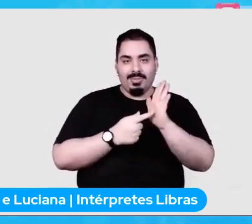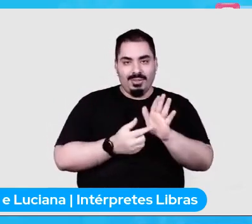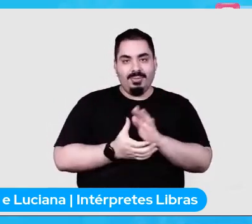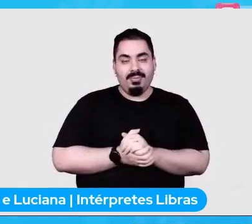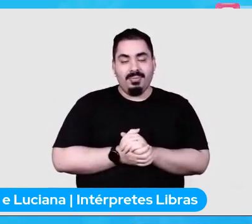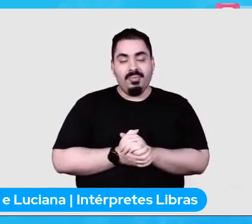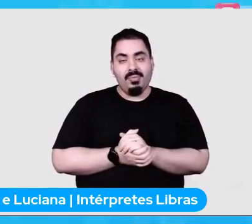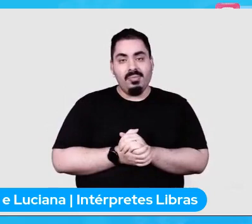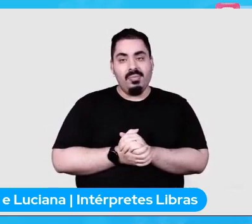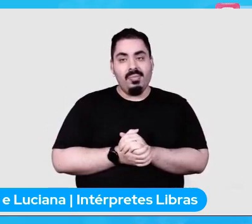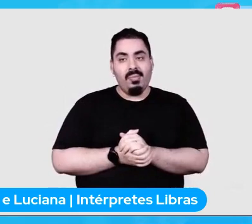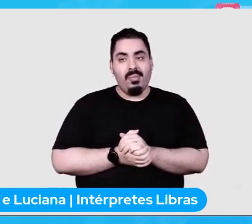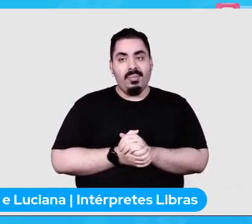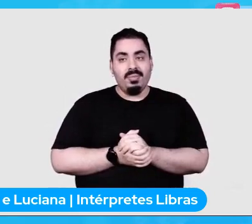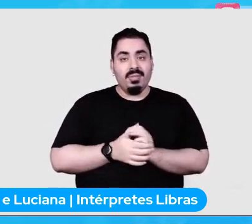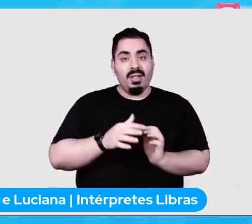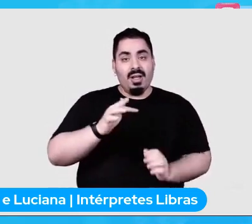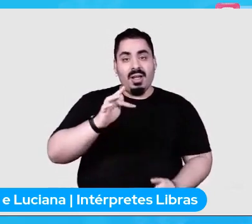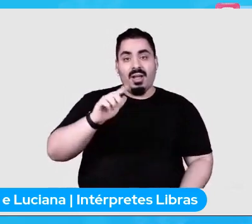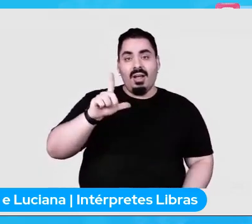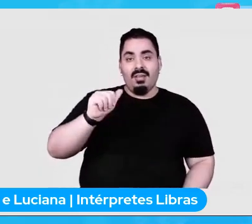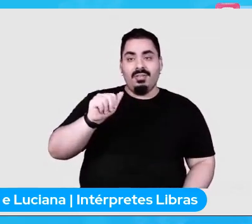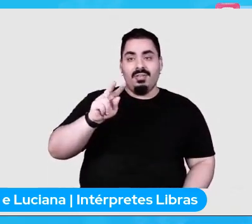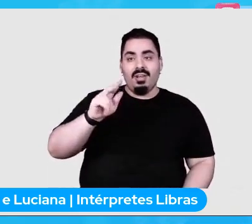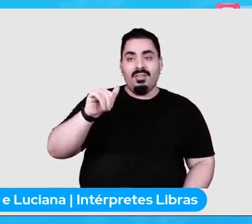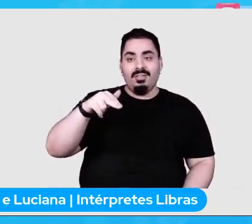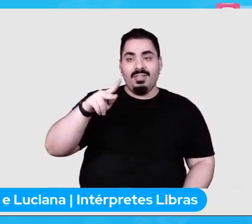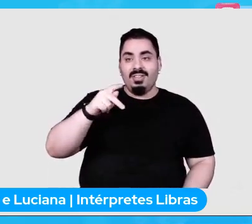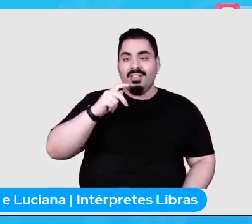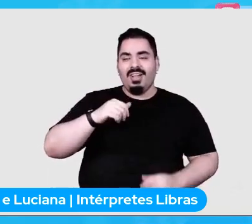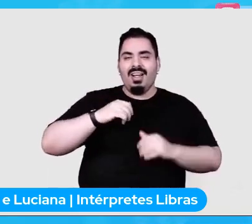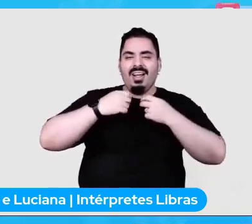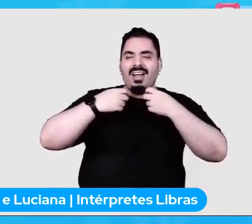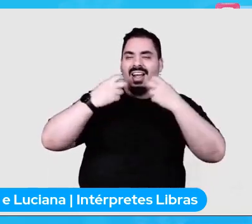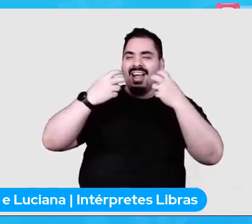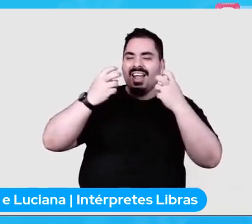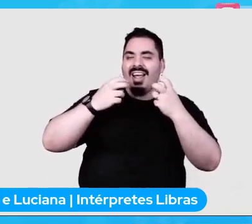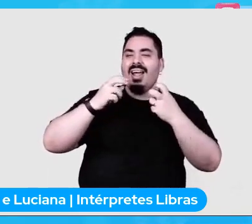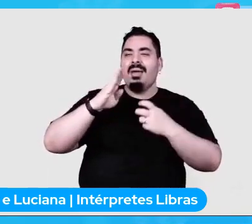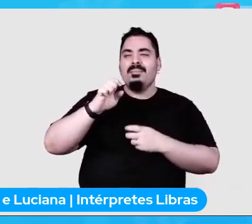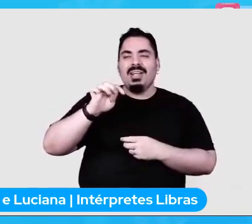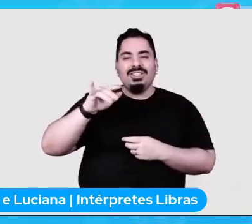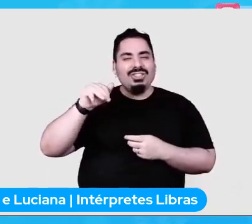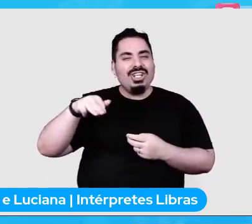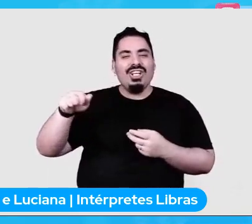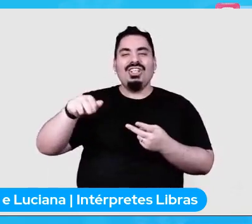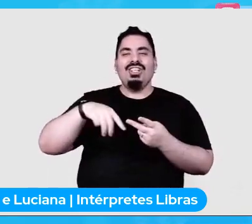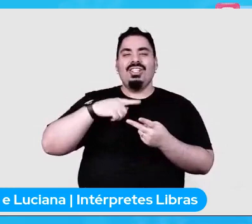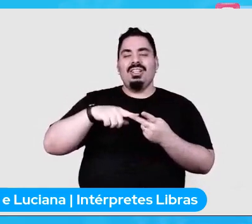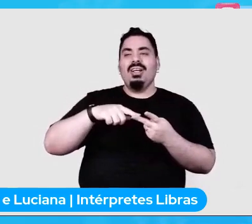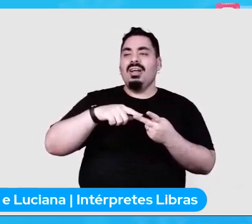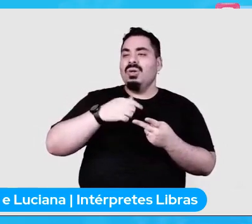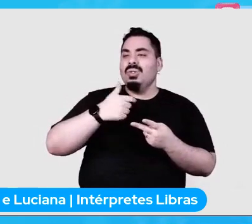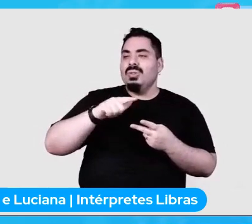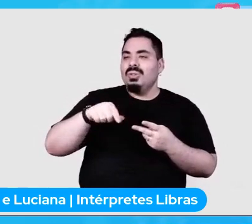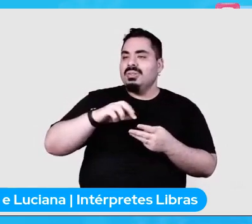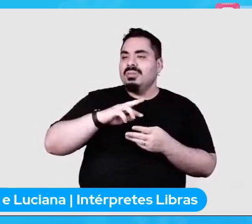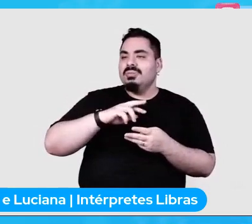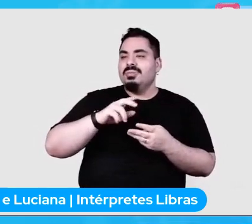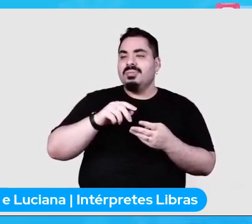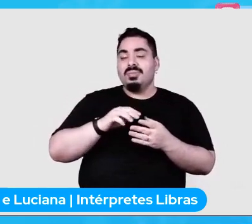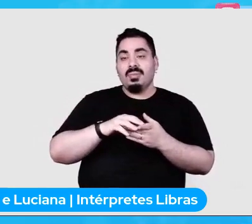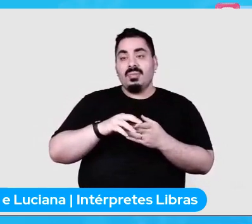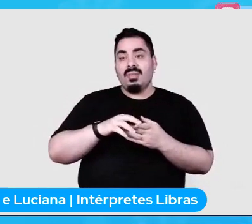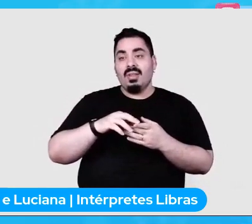Flavinha grita aqui Betim o David Pierre também né a Flavinha fala assim